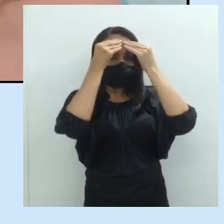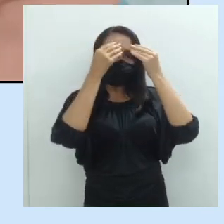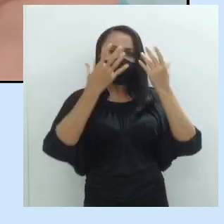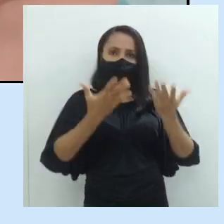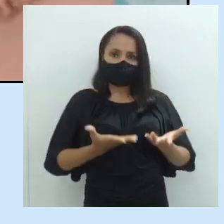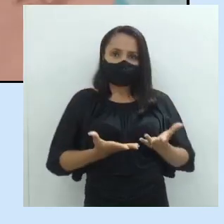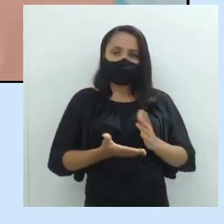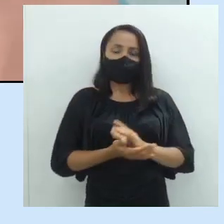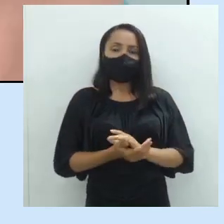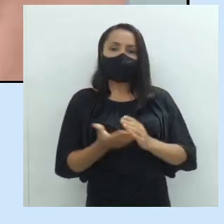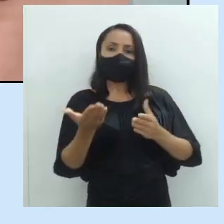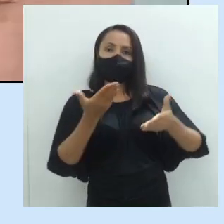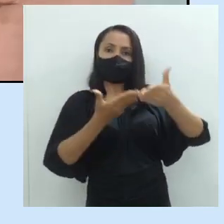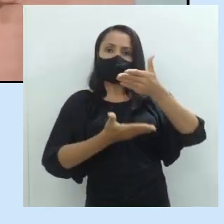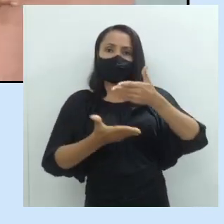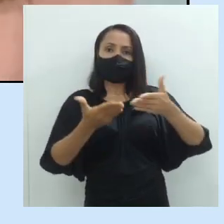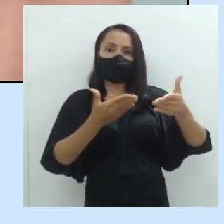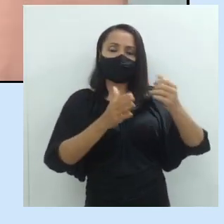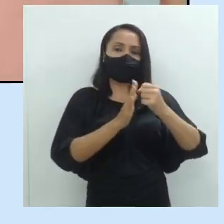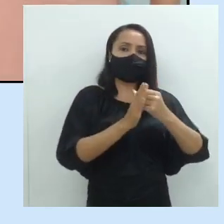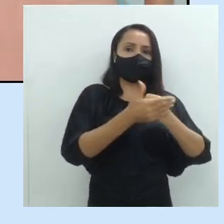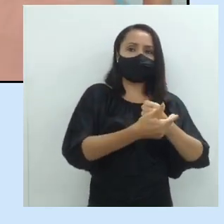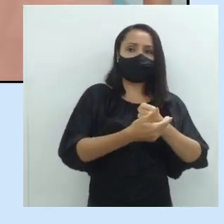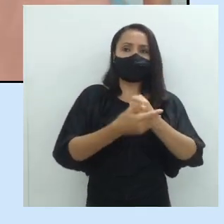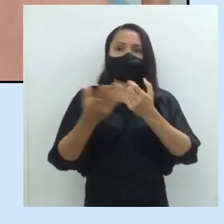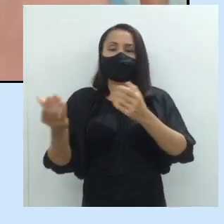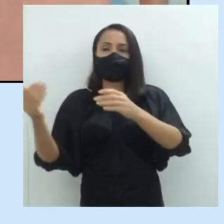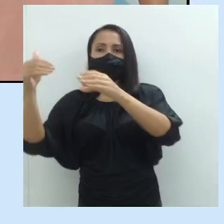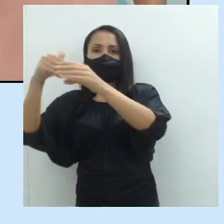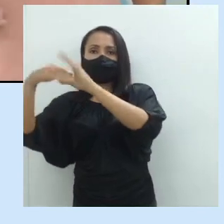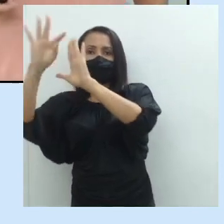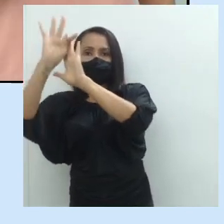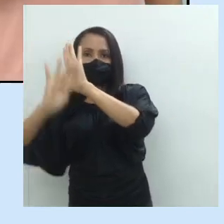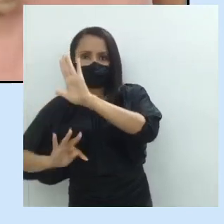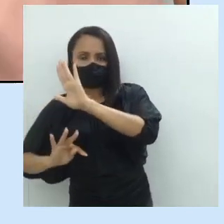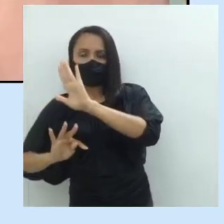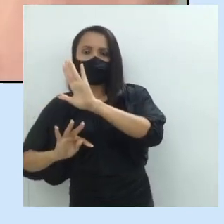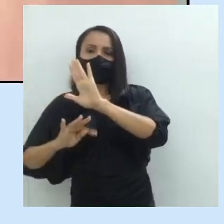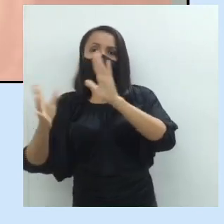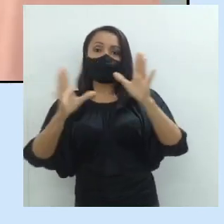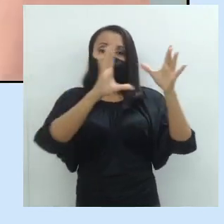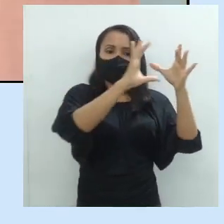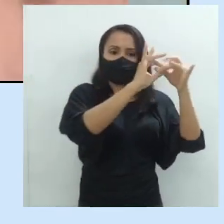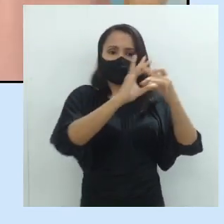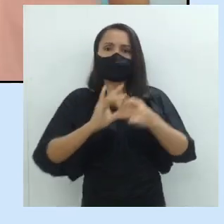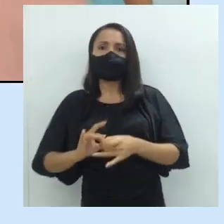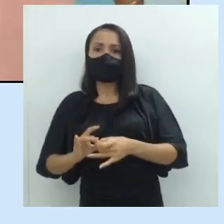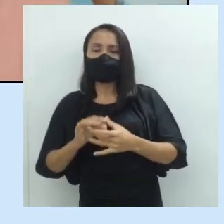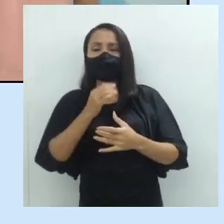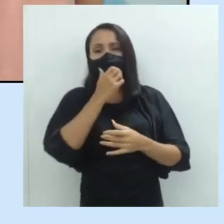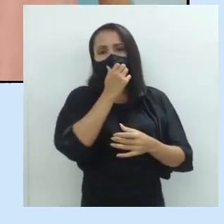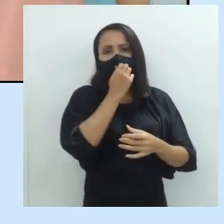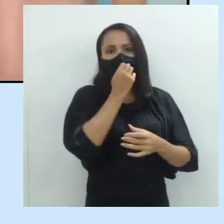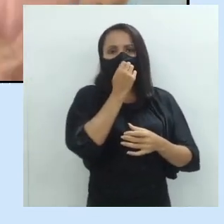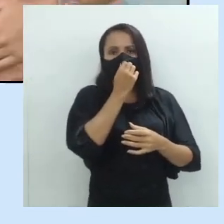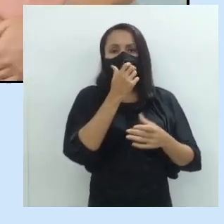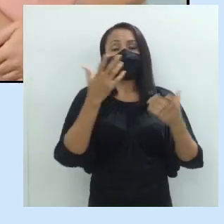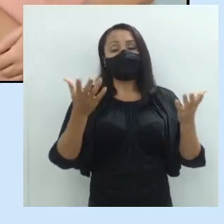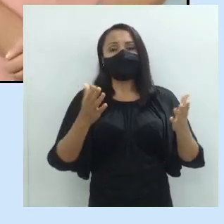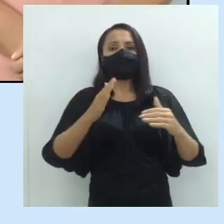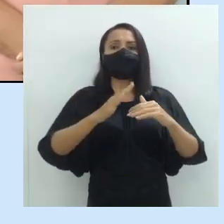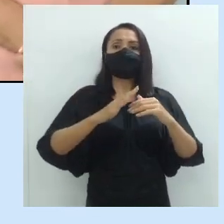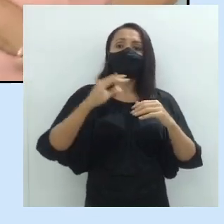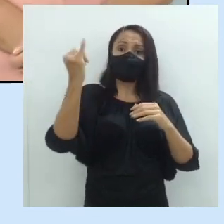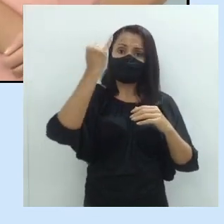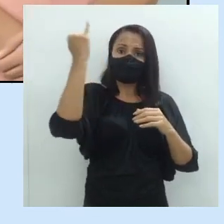do implícito com o explícito, com o contexto, com o contexto. Estudante, uma questão importante